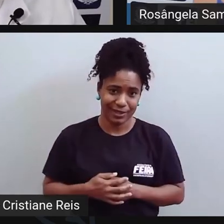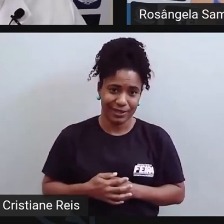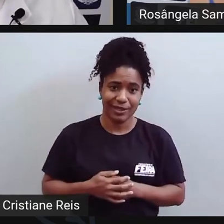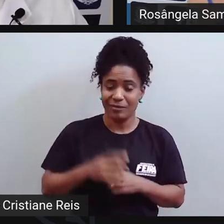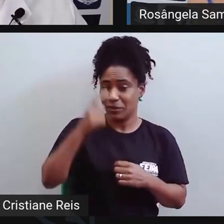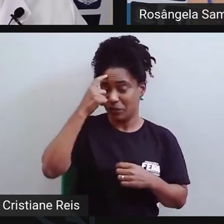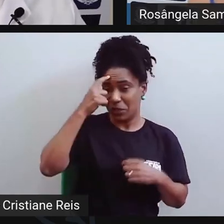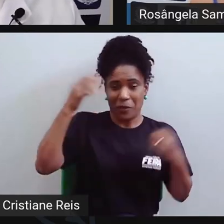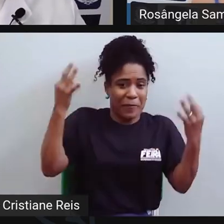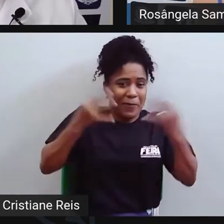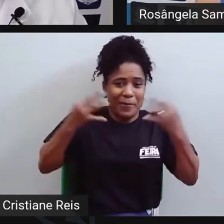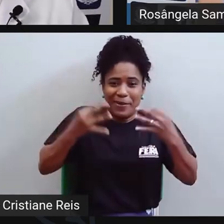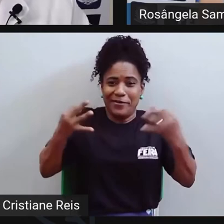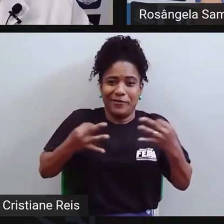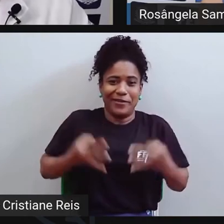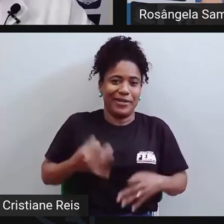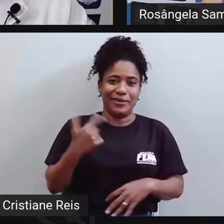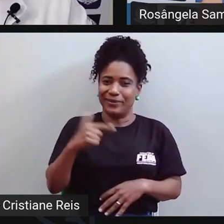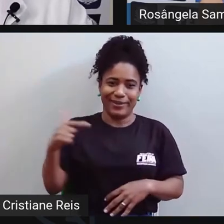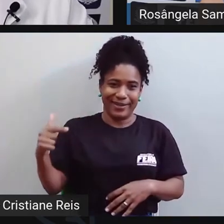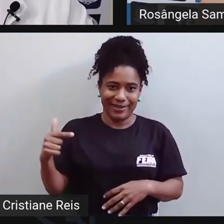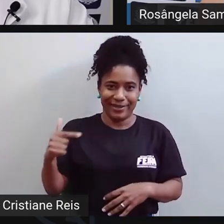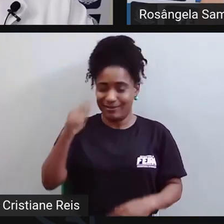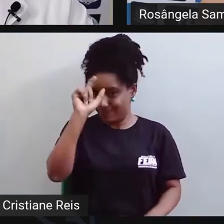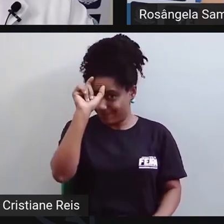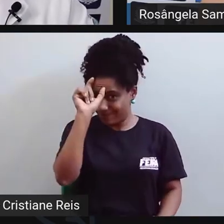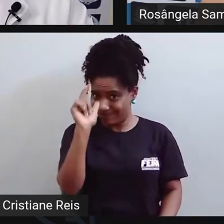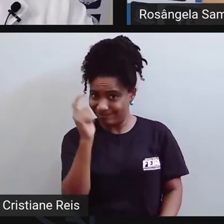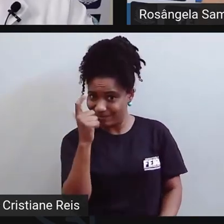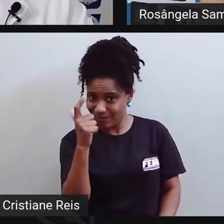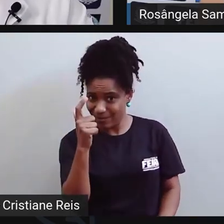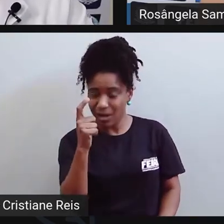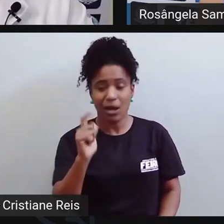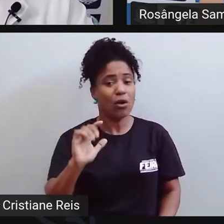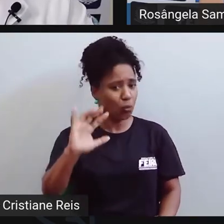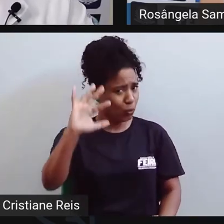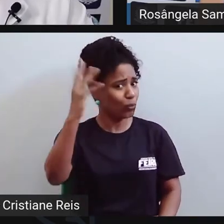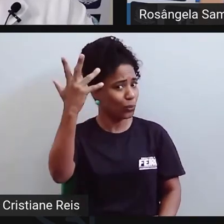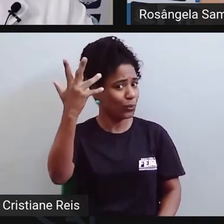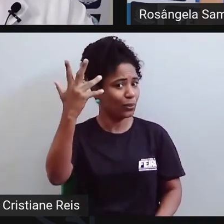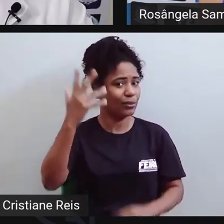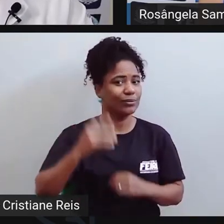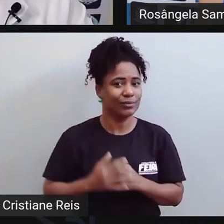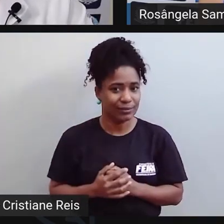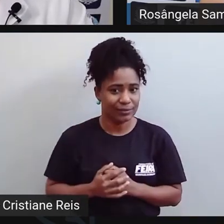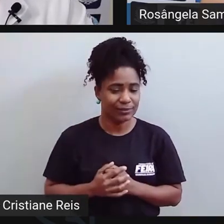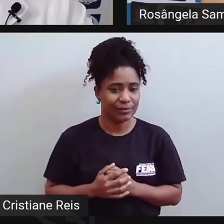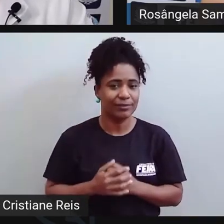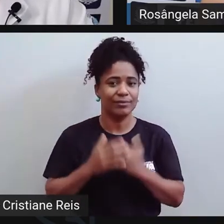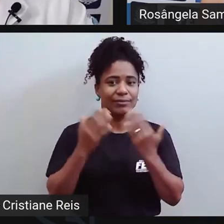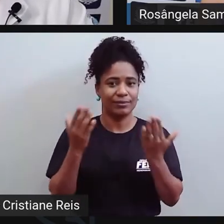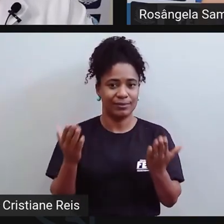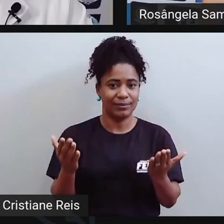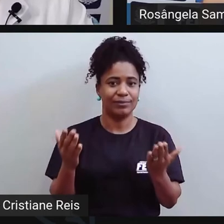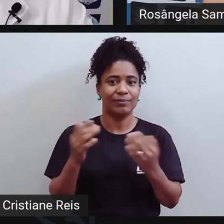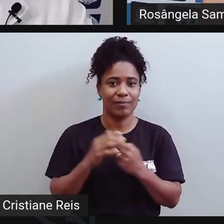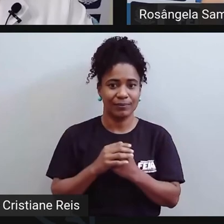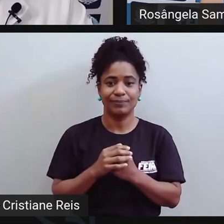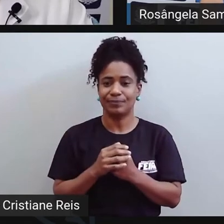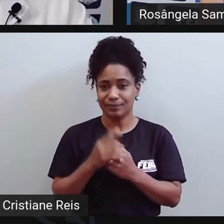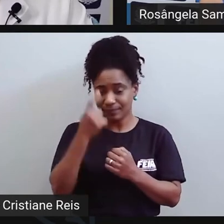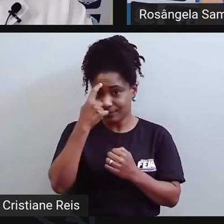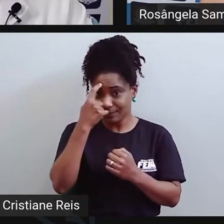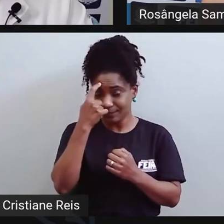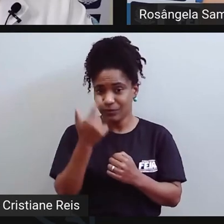escolhe ou foi premiada para ter um transtorno, mas a gente acredita que não, que as outras